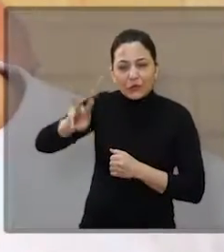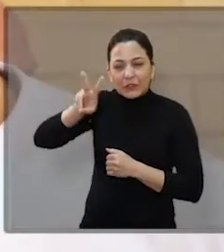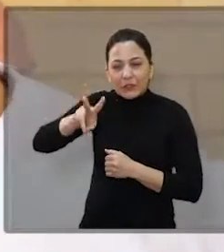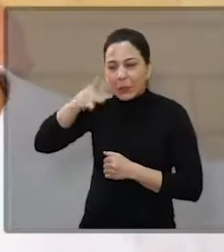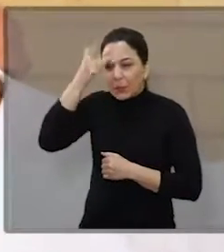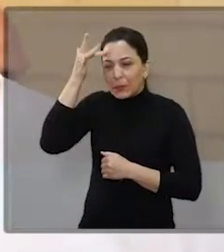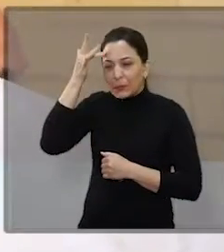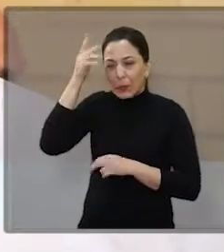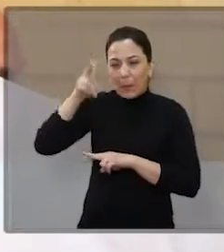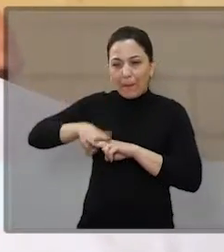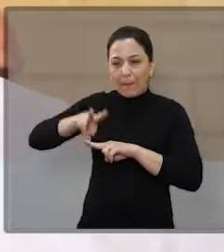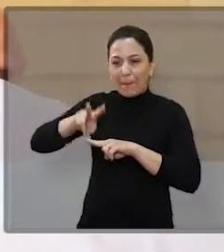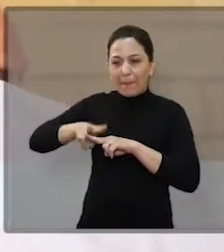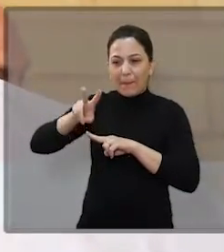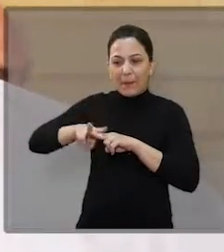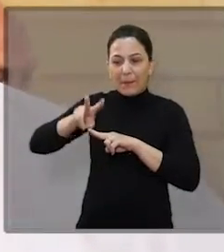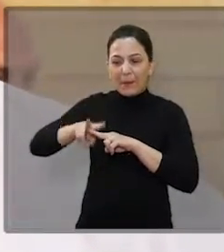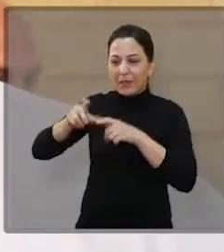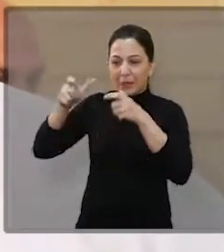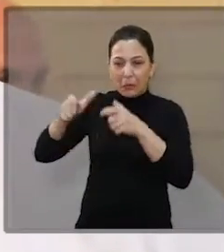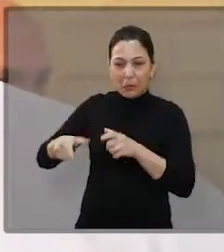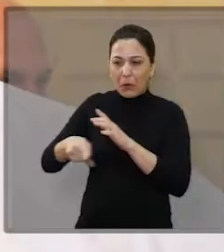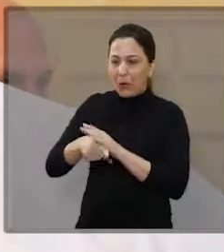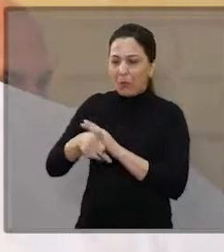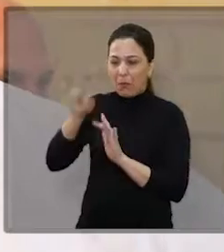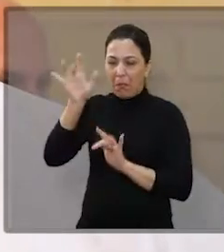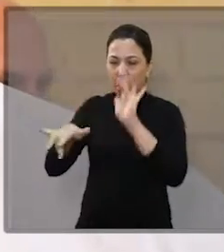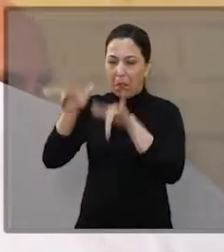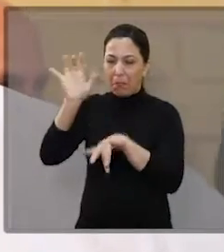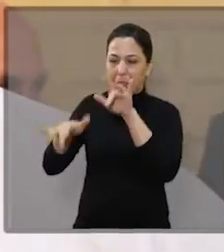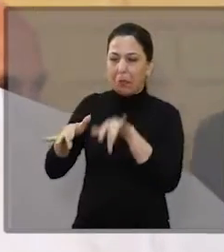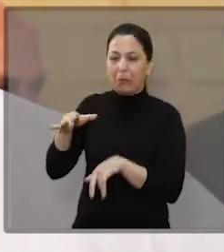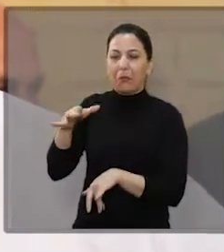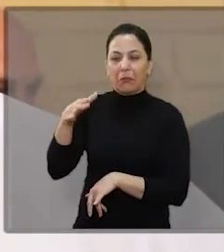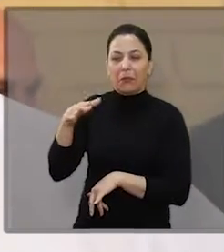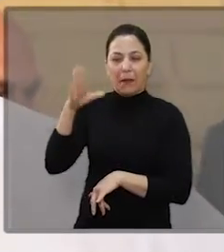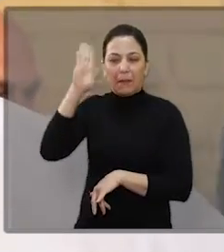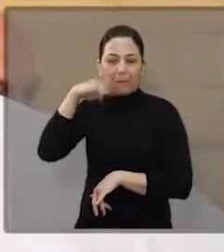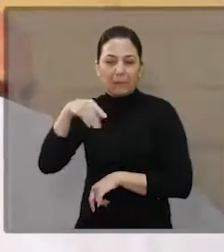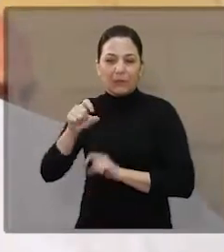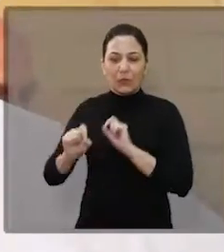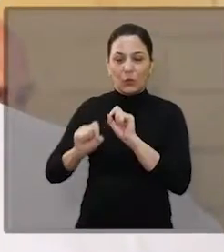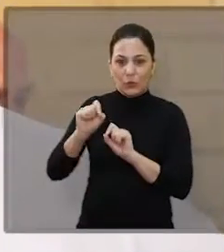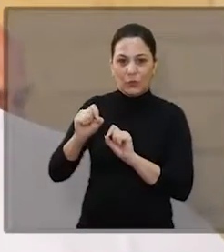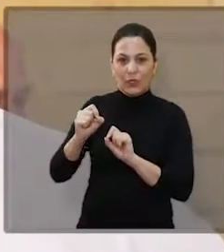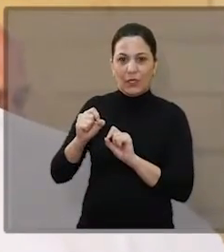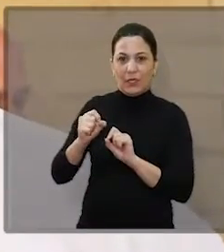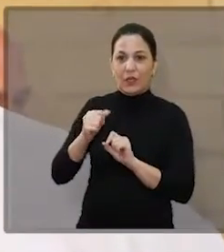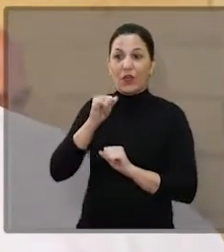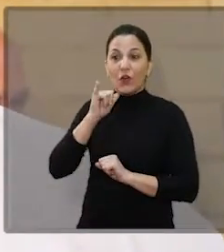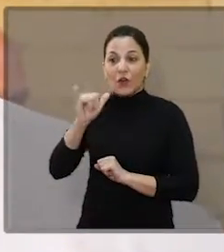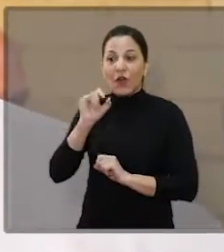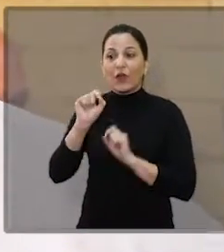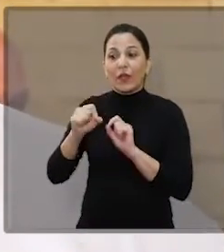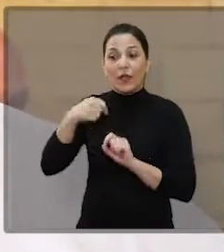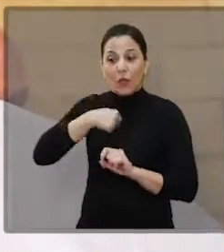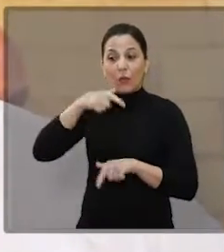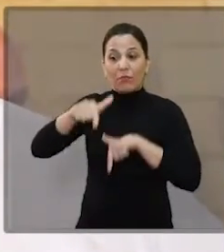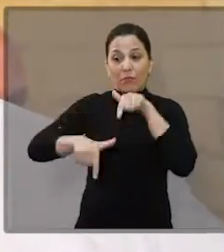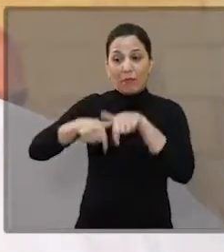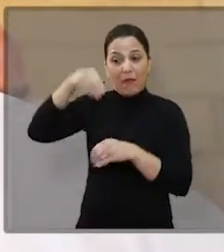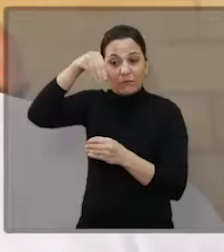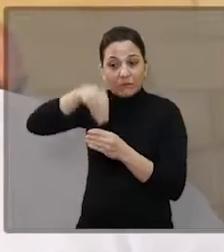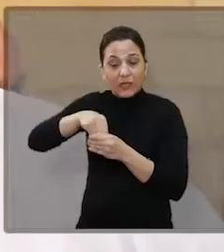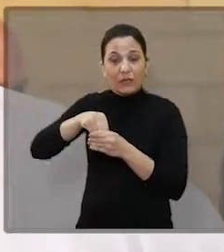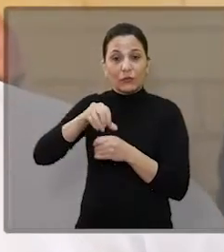aquela imagem que unidade penitenciária é depósito de preso. Aqui não tem isso. Eu posso falar